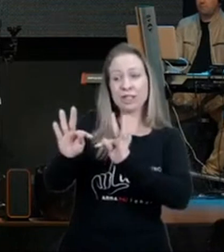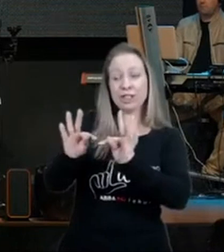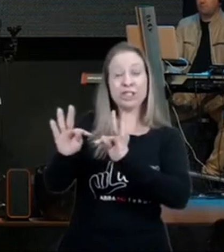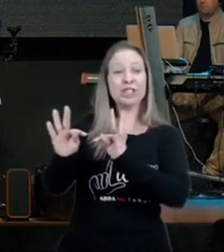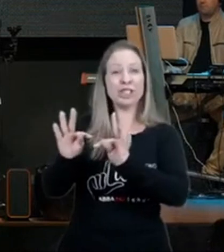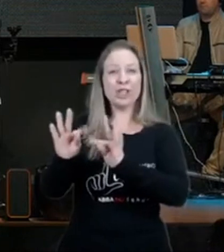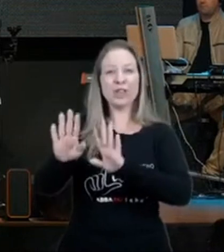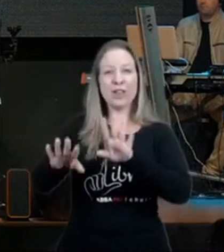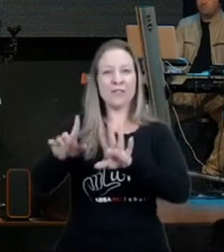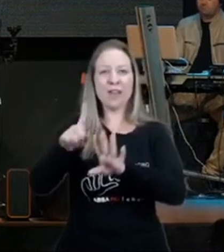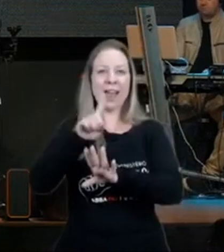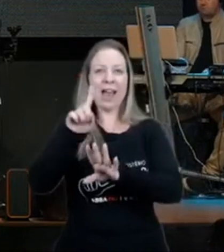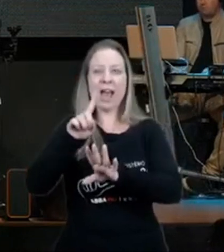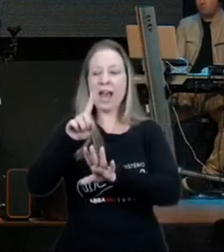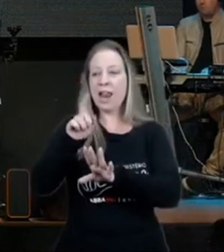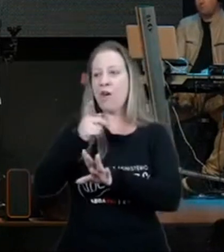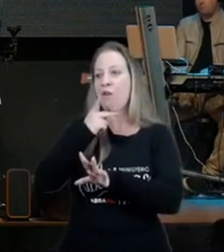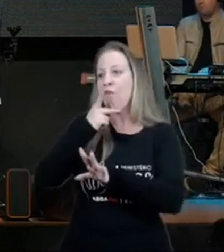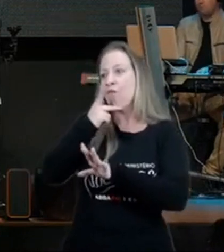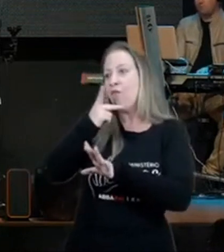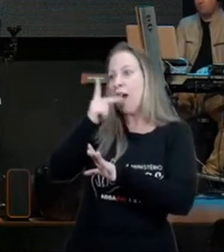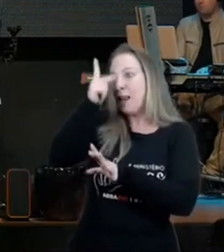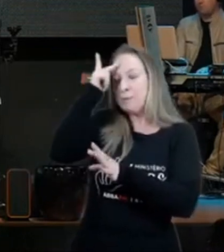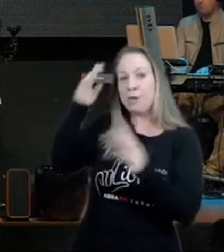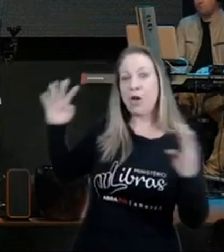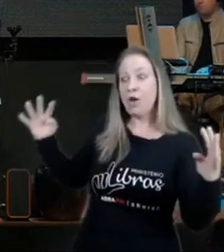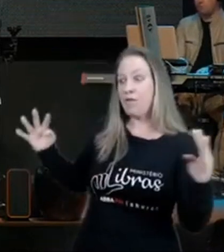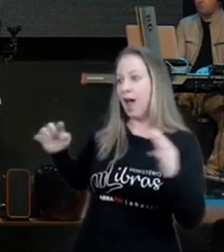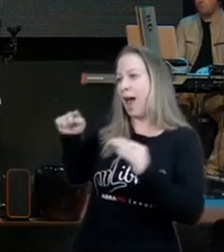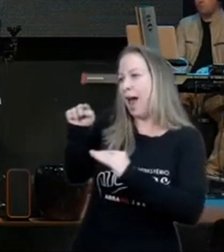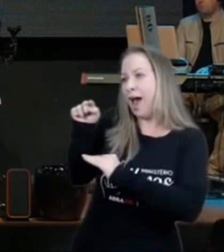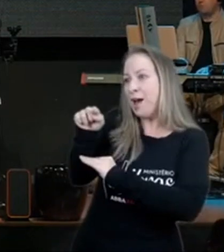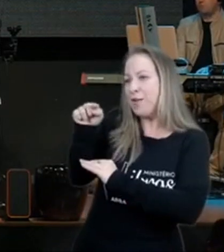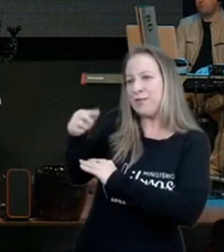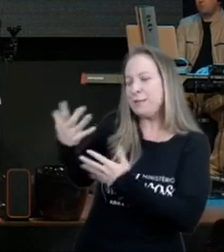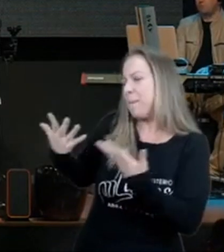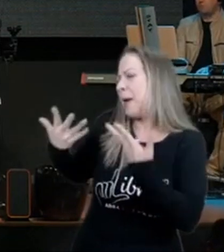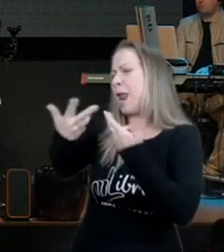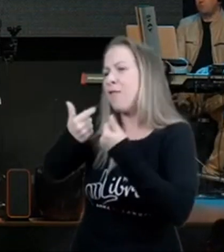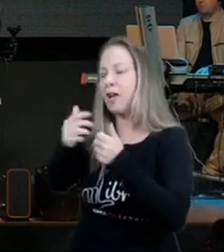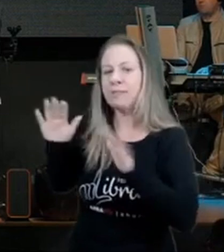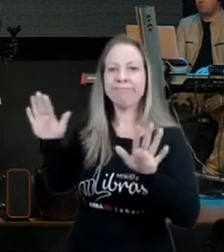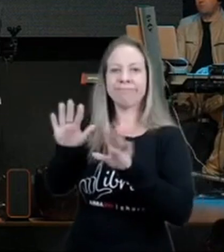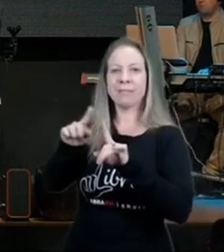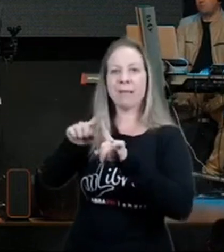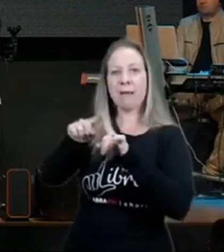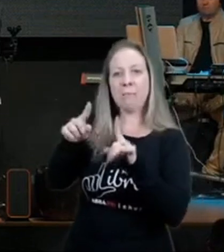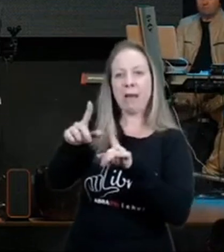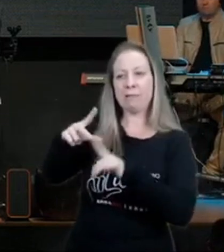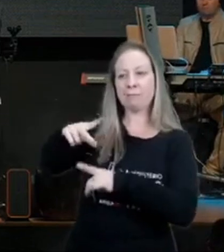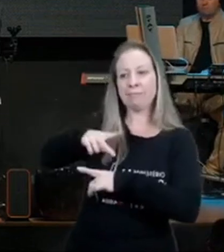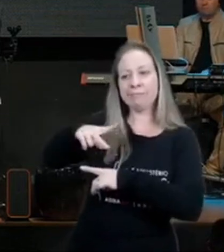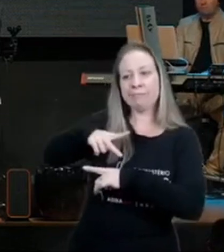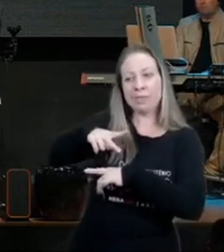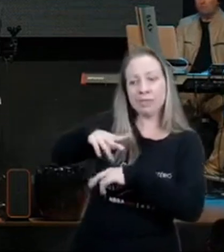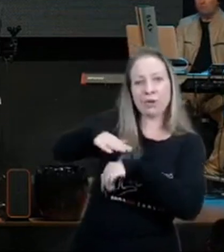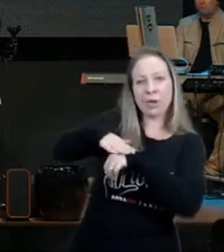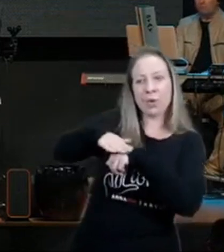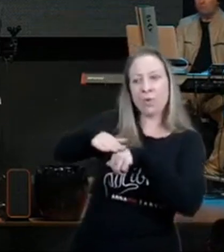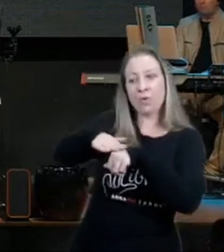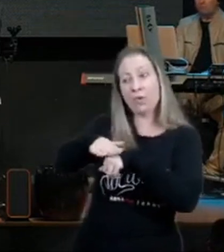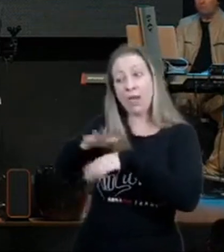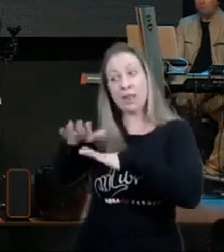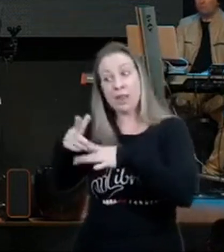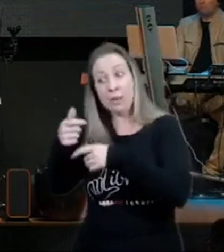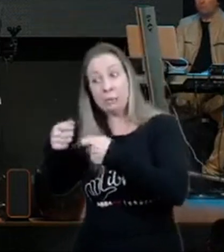público necessariamente, mas nos corrigem no particular, são homens que não batem nas costas publicamente, que não